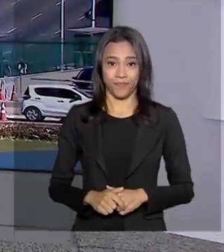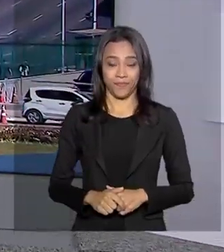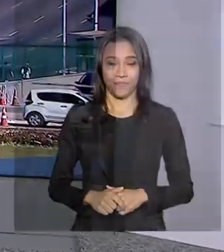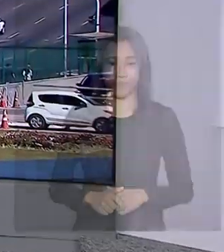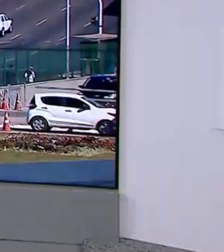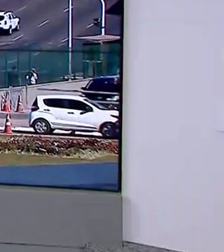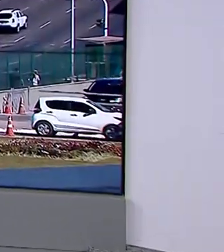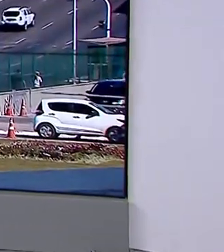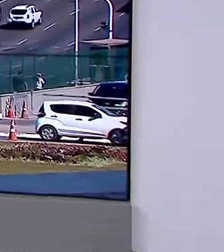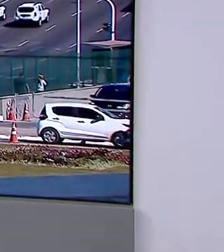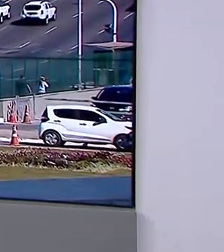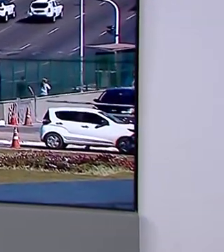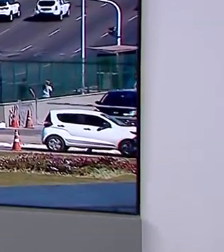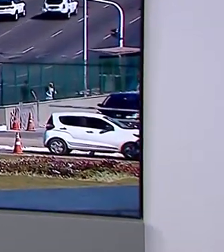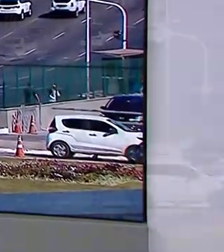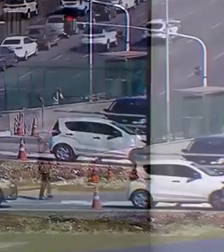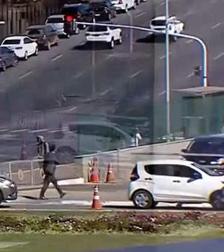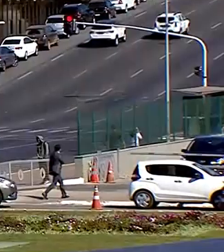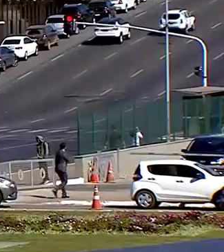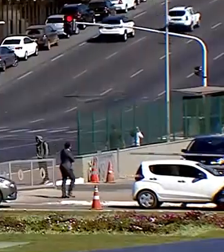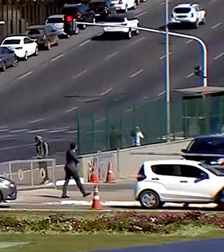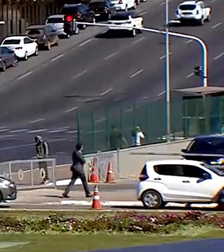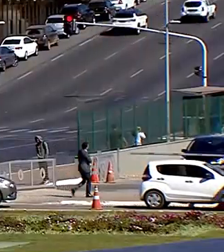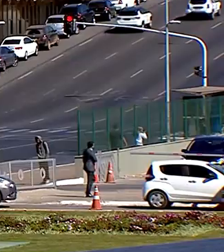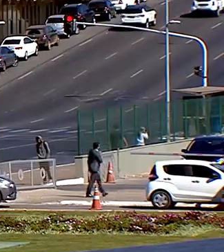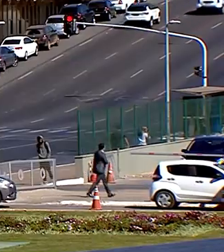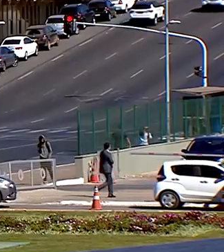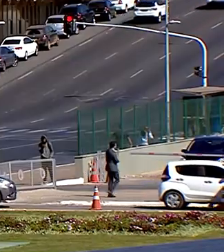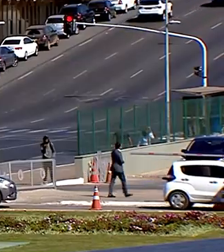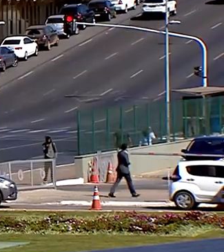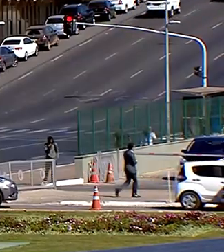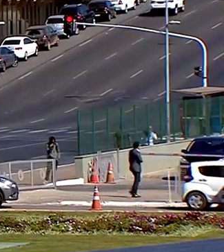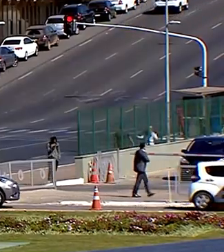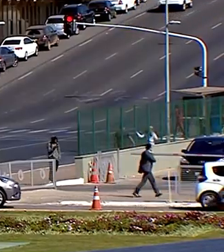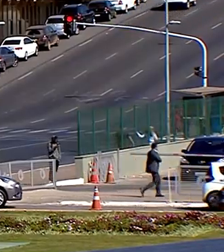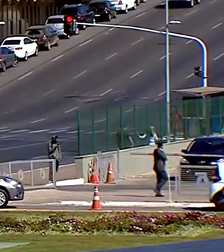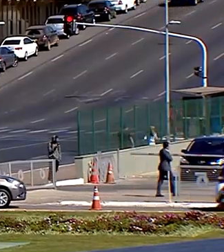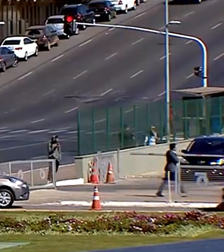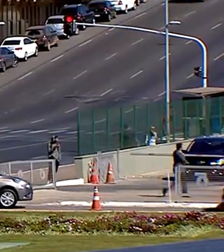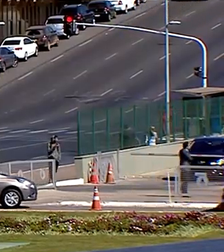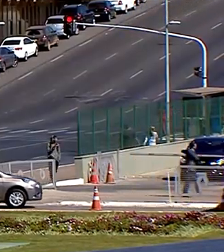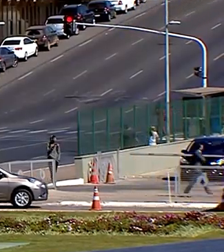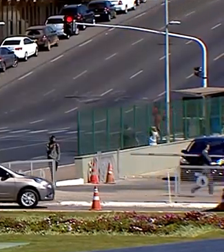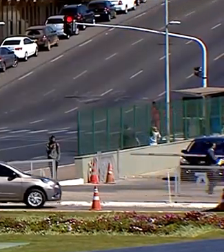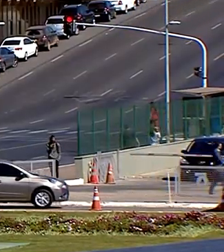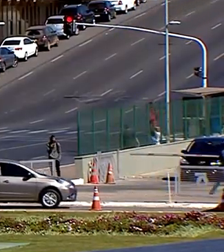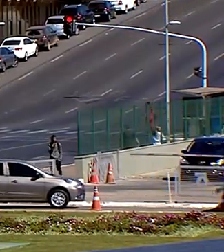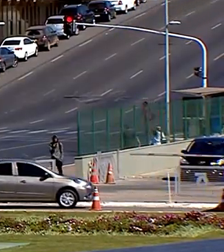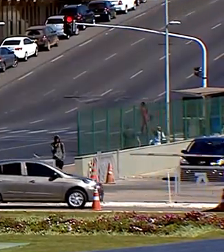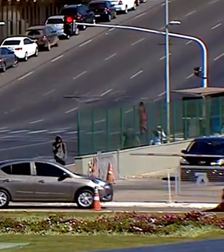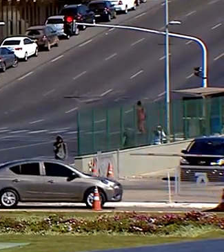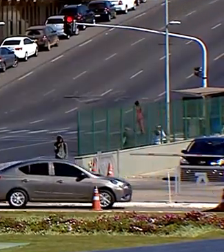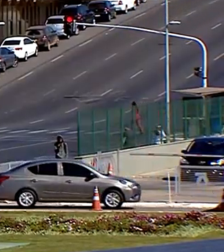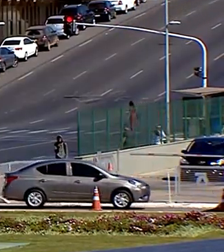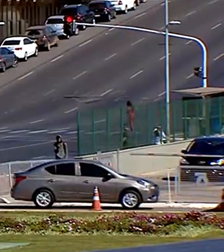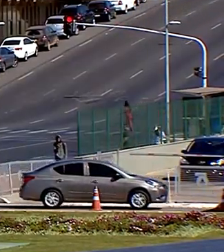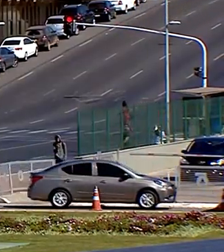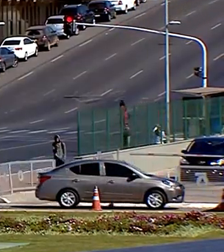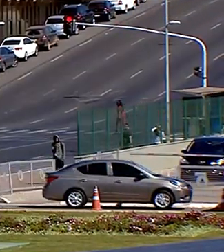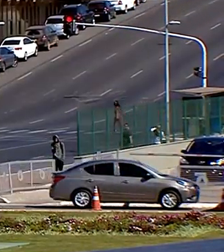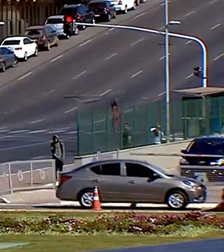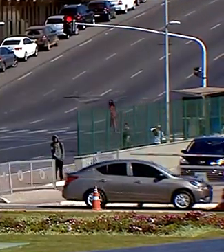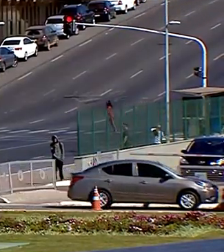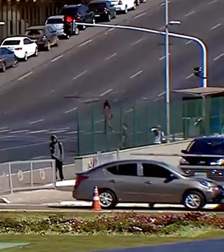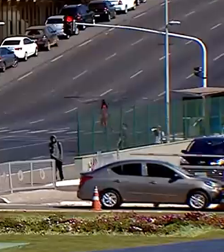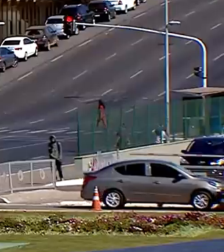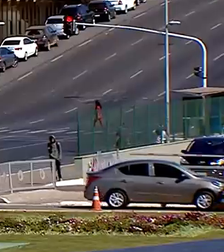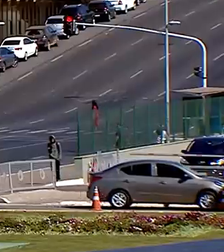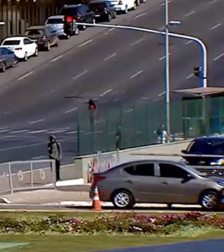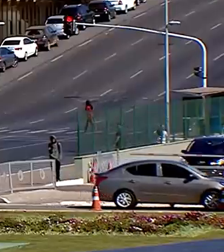até